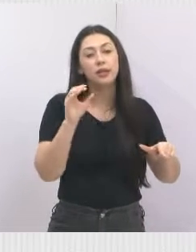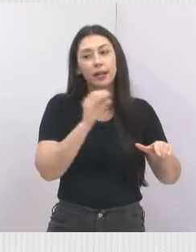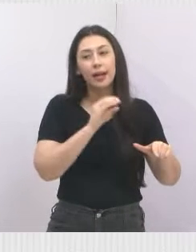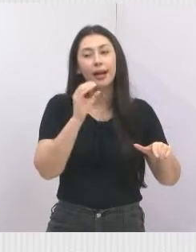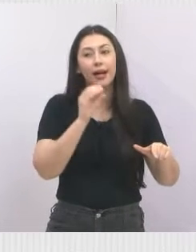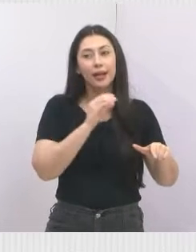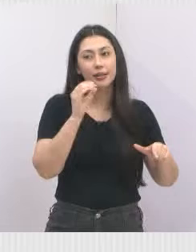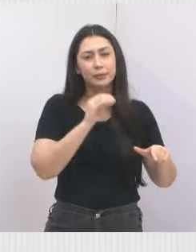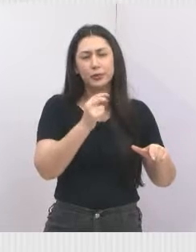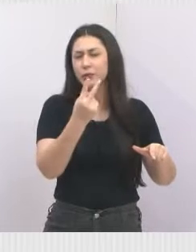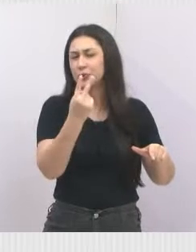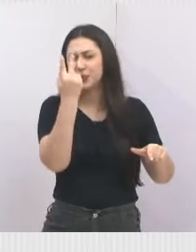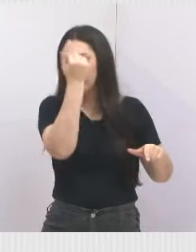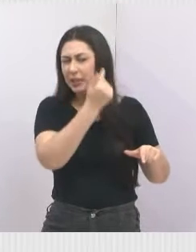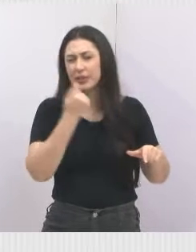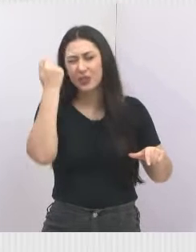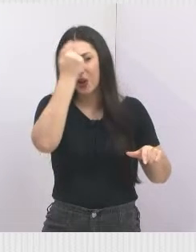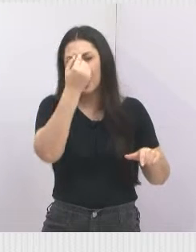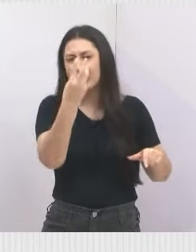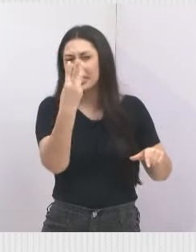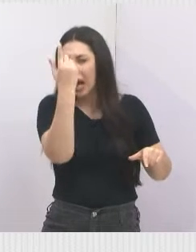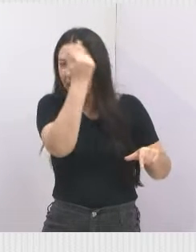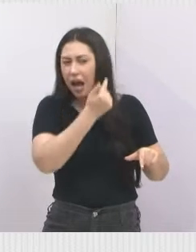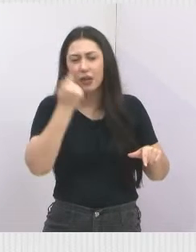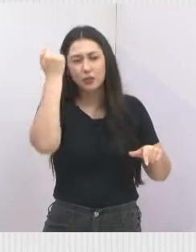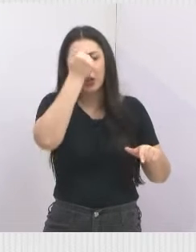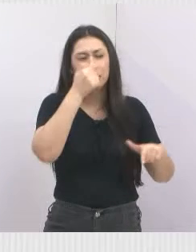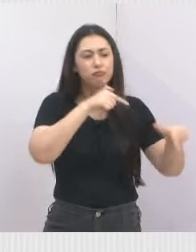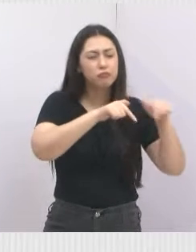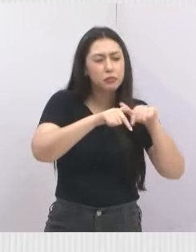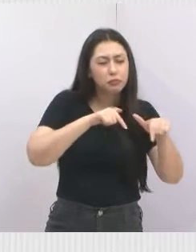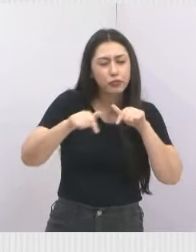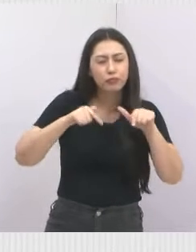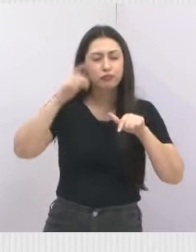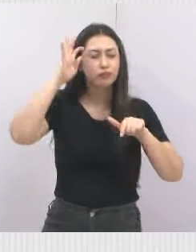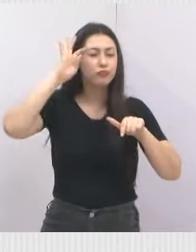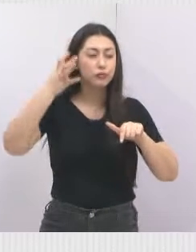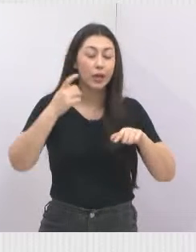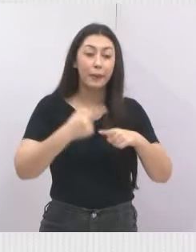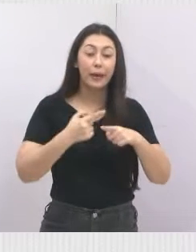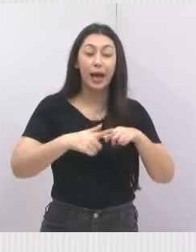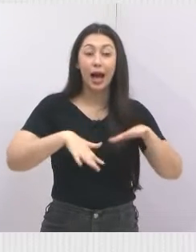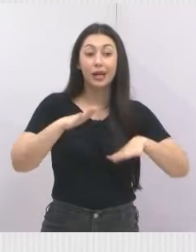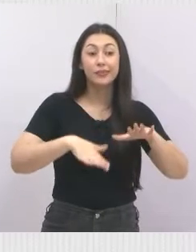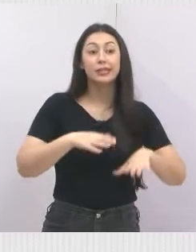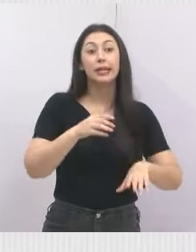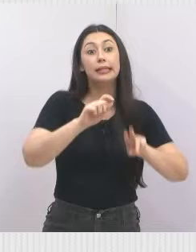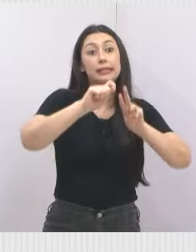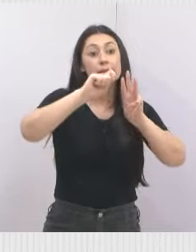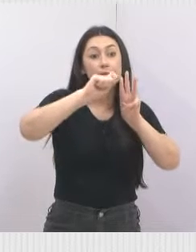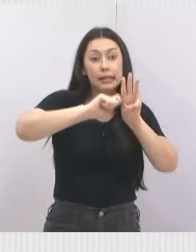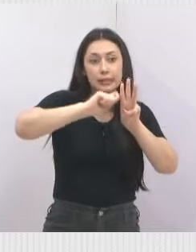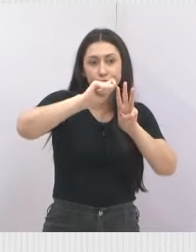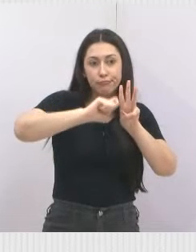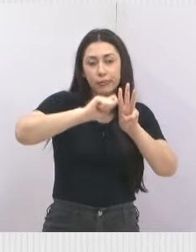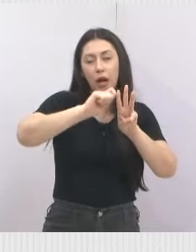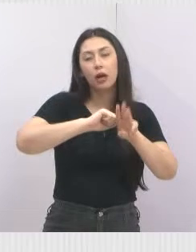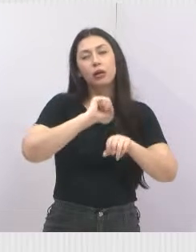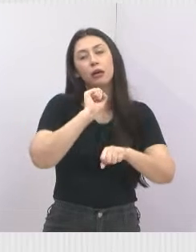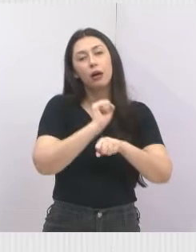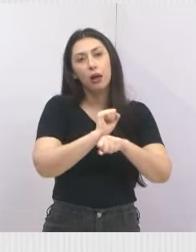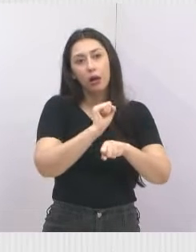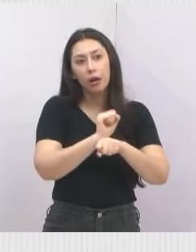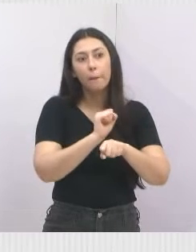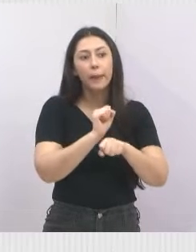em duas horas, três horas de serviço aí, resolveu uma dor de cabeça dessa, que às vezes fica até três meses, né, que ficou lá na